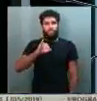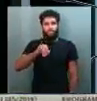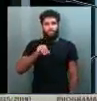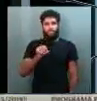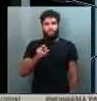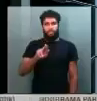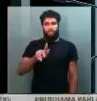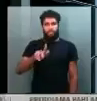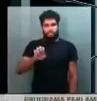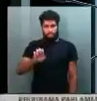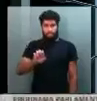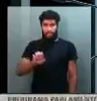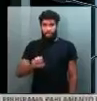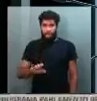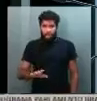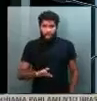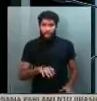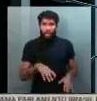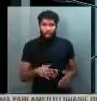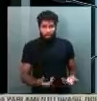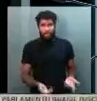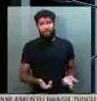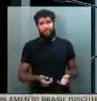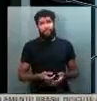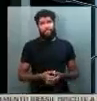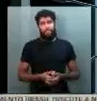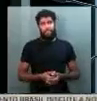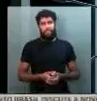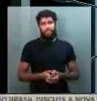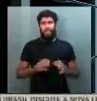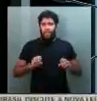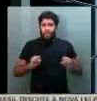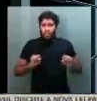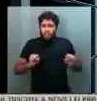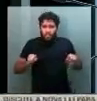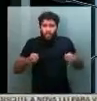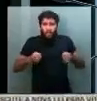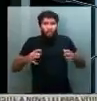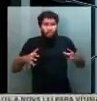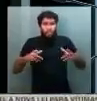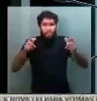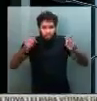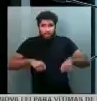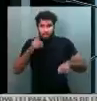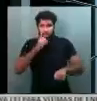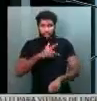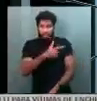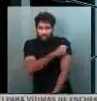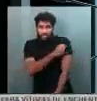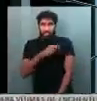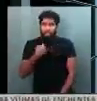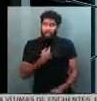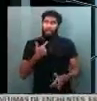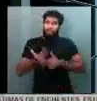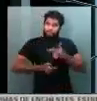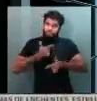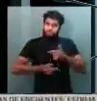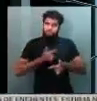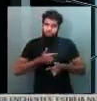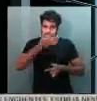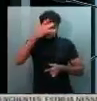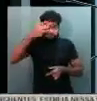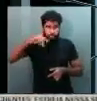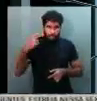todo o esforço, todo o que nós podemos fazer para adquirir vacinas, nós temos feito, inclusive